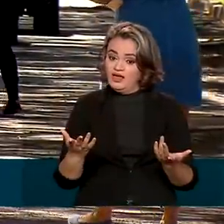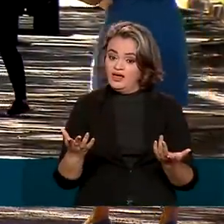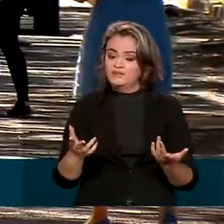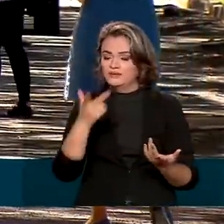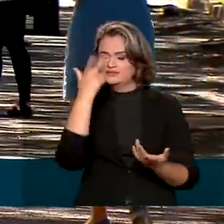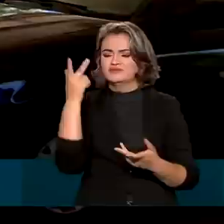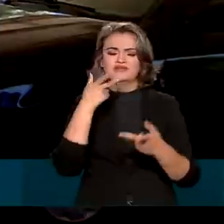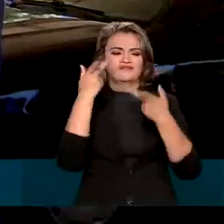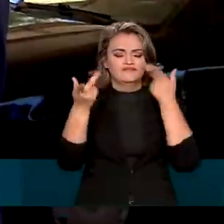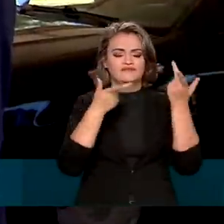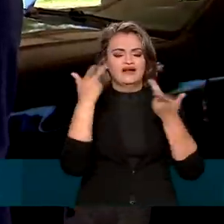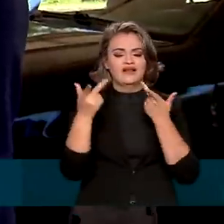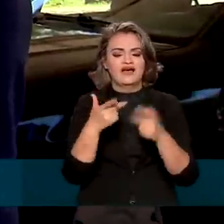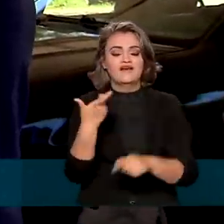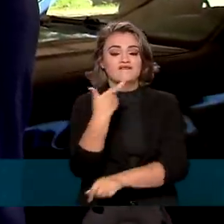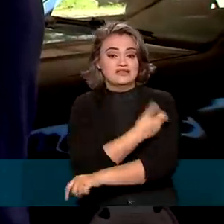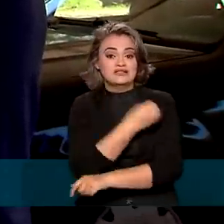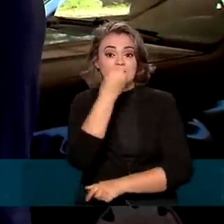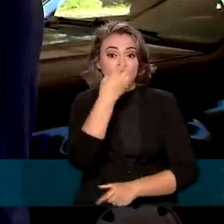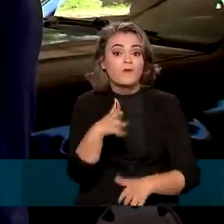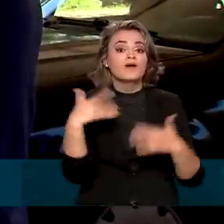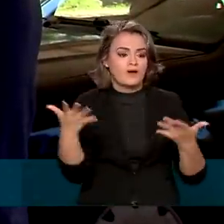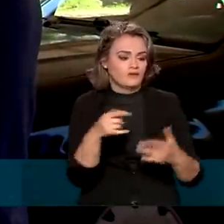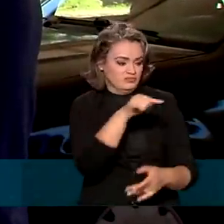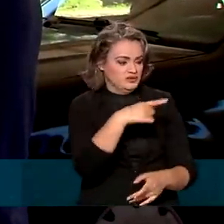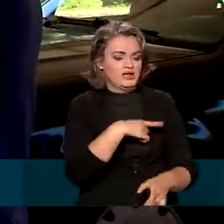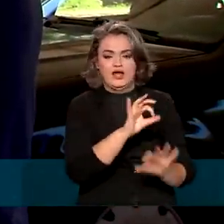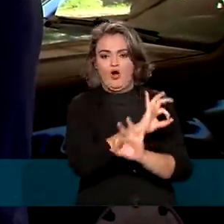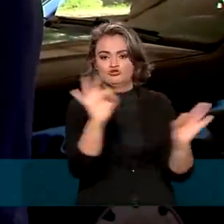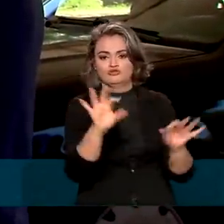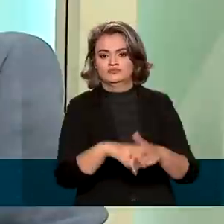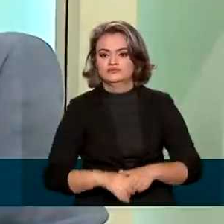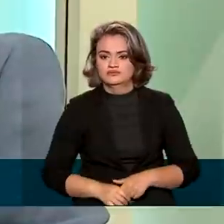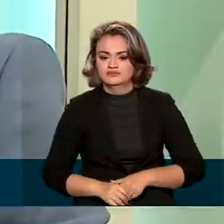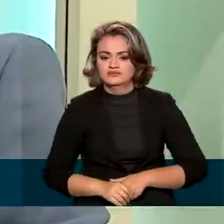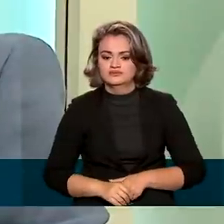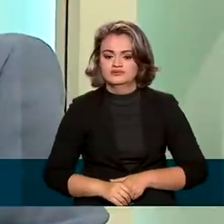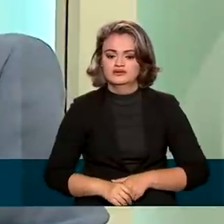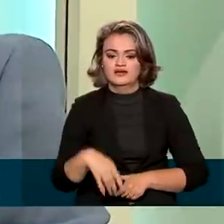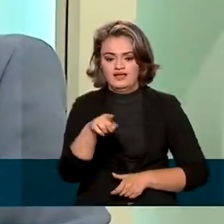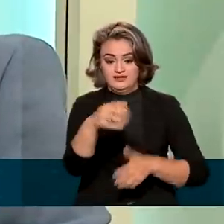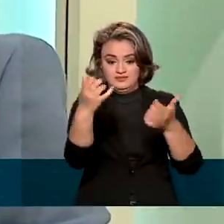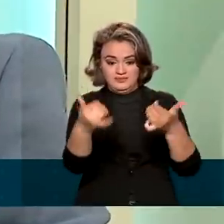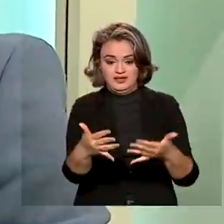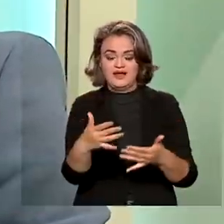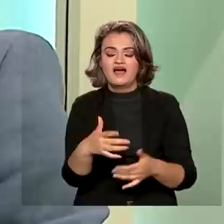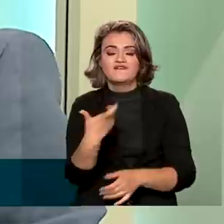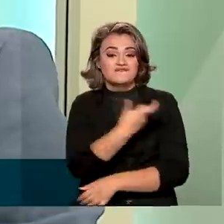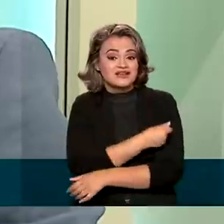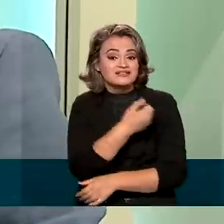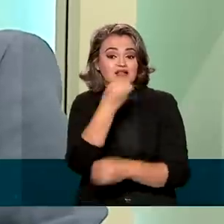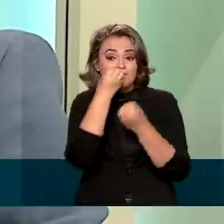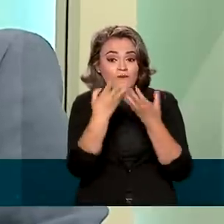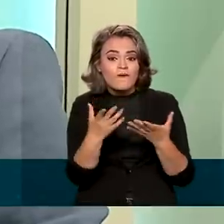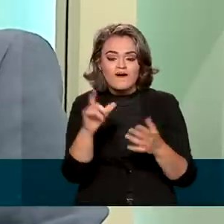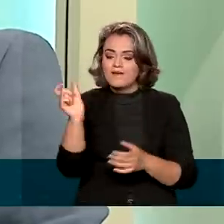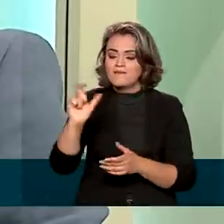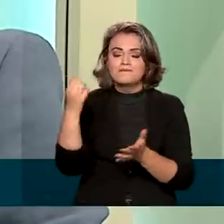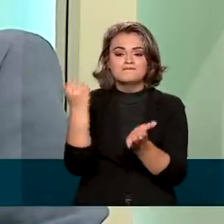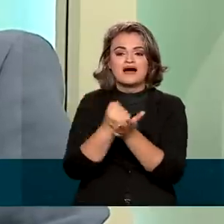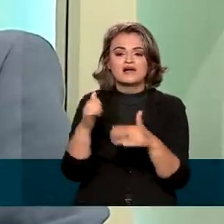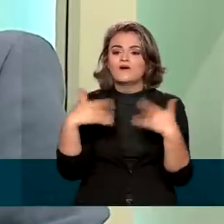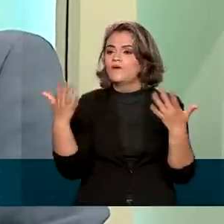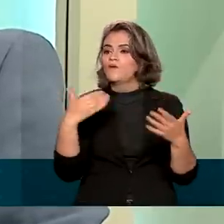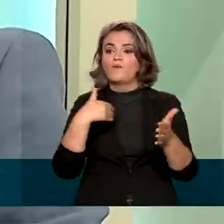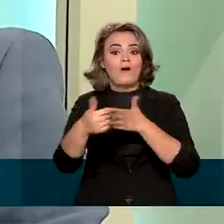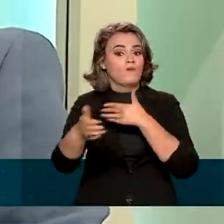bordão nas ruas, vacina boa é a vacina que vai no braço. A vacina boa é a que está disponível no posto e que